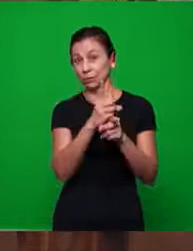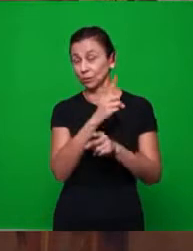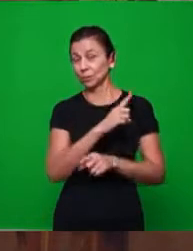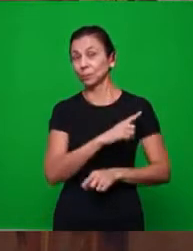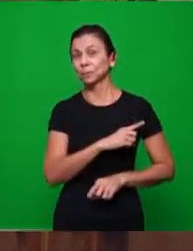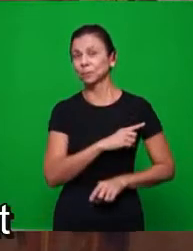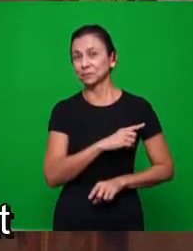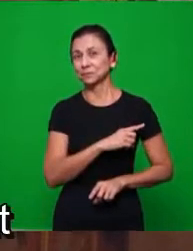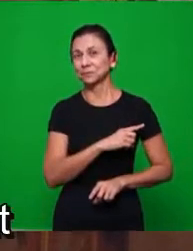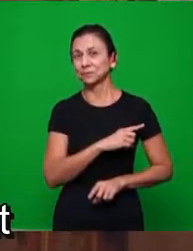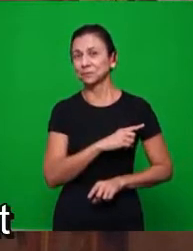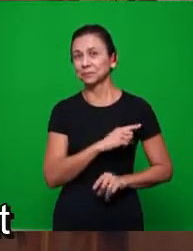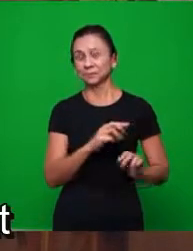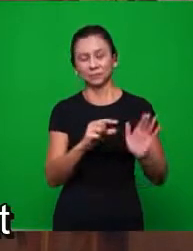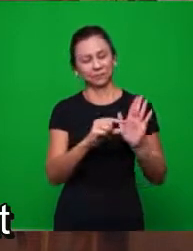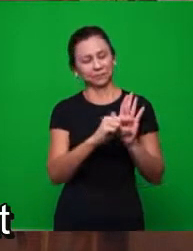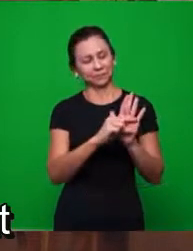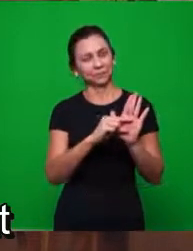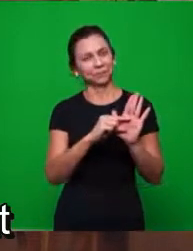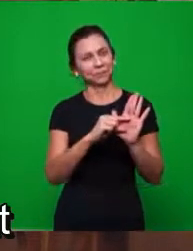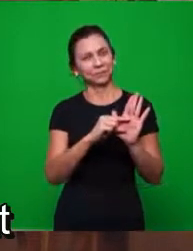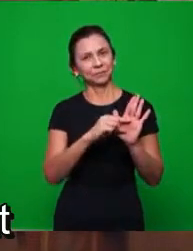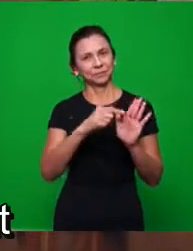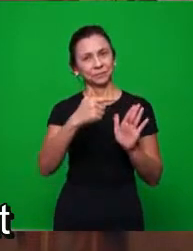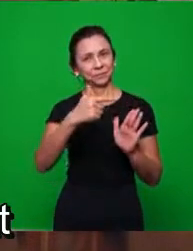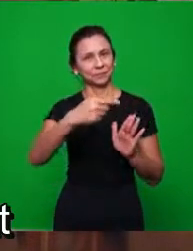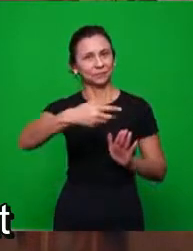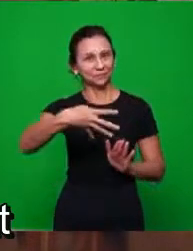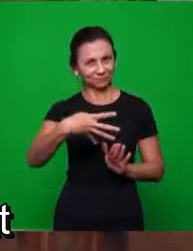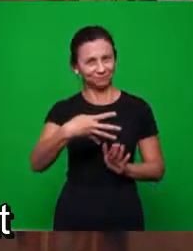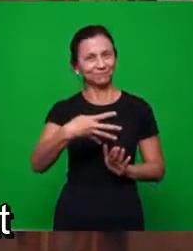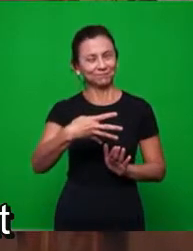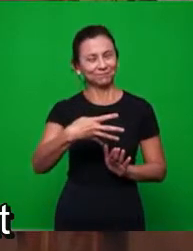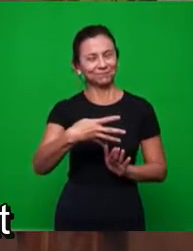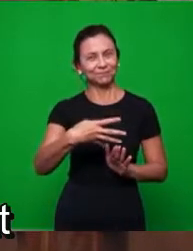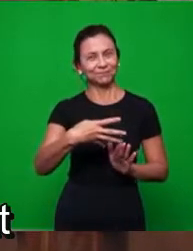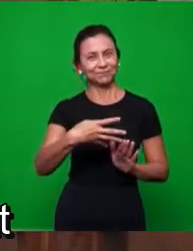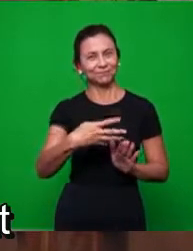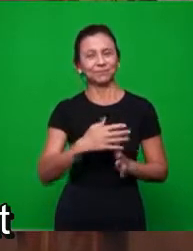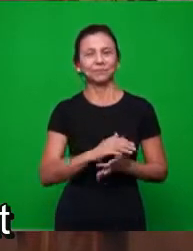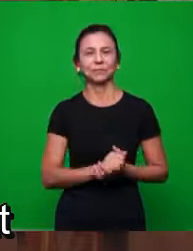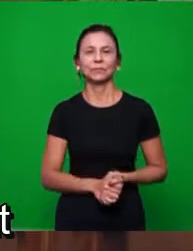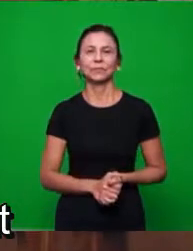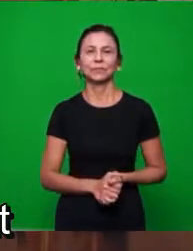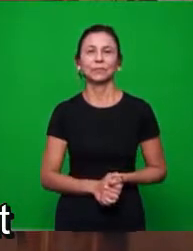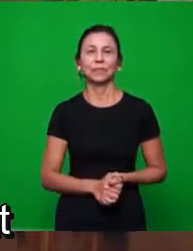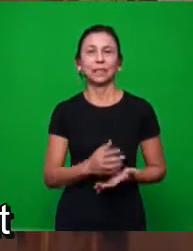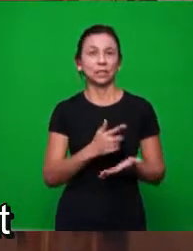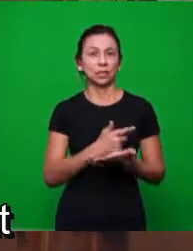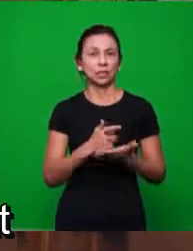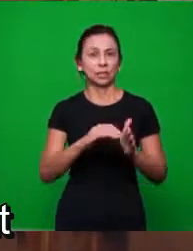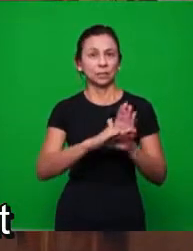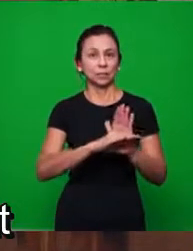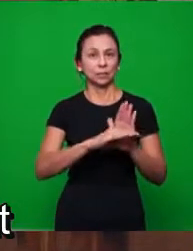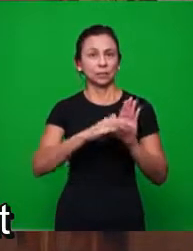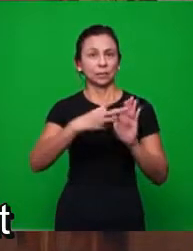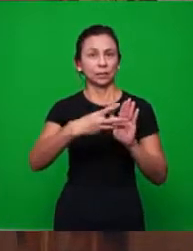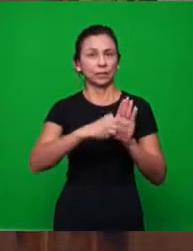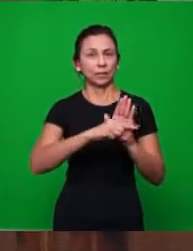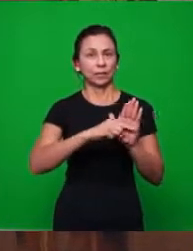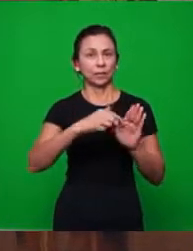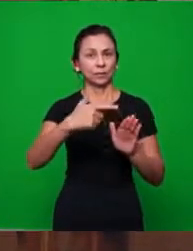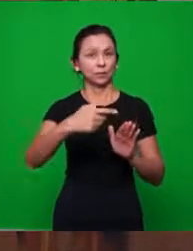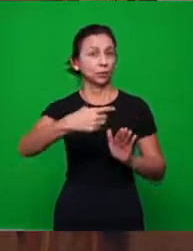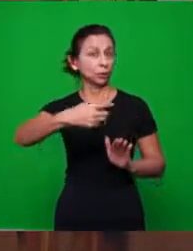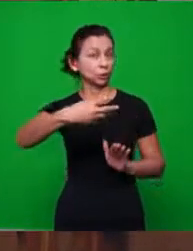no verso 24 do capítulo 3 de Gênesis, aquilo